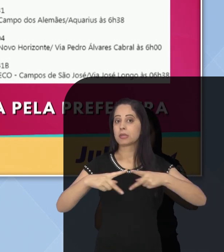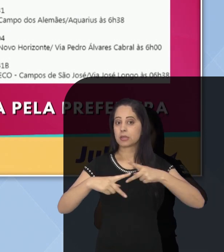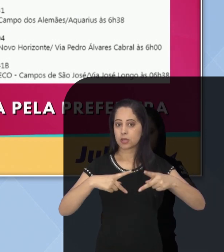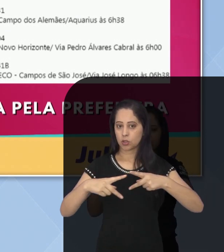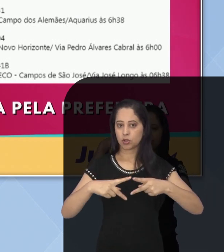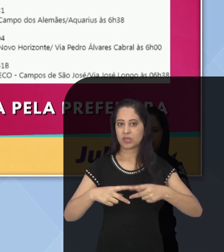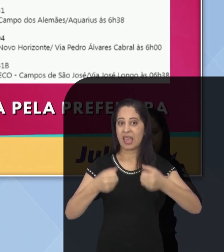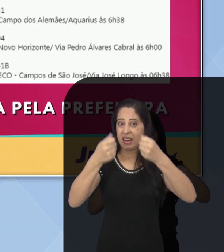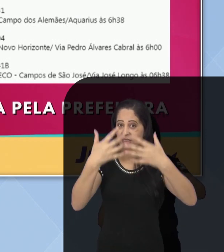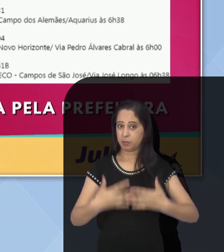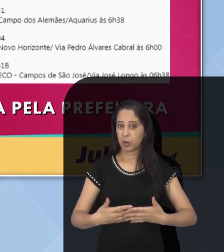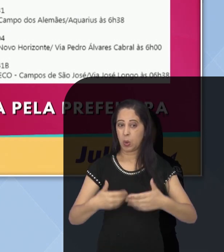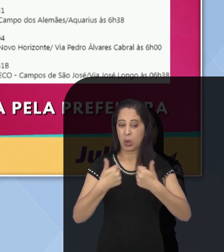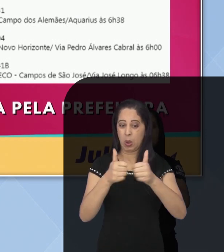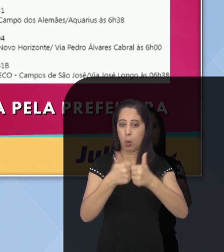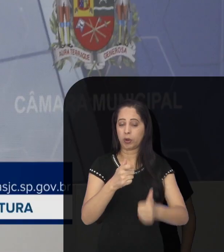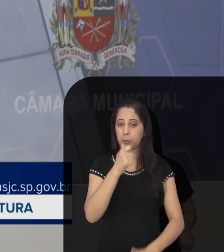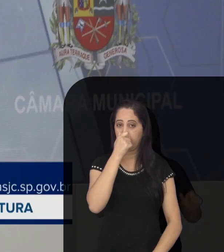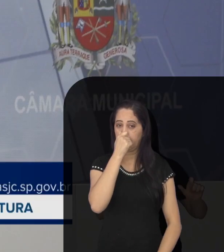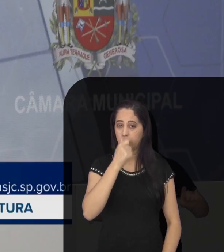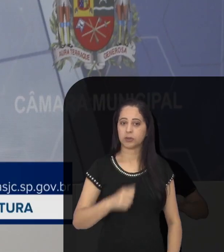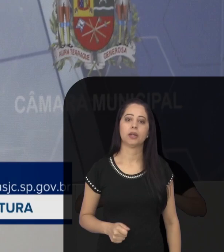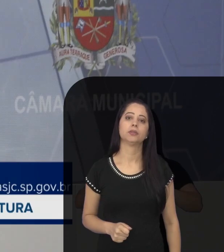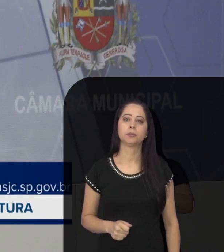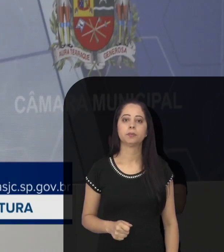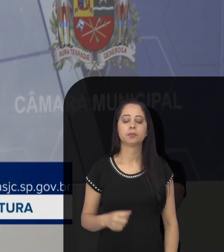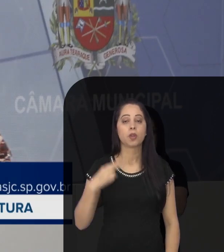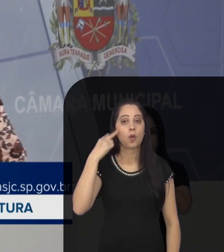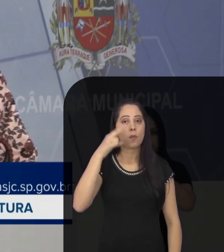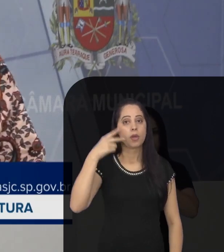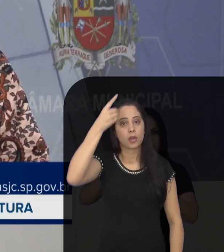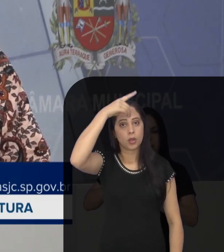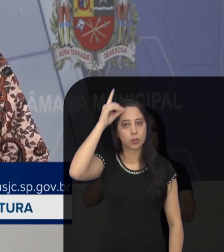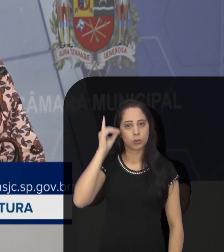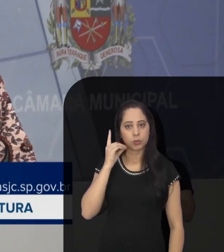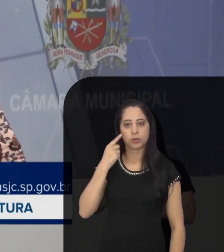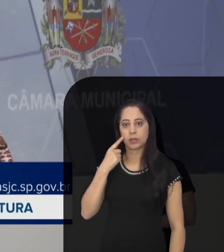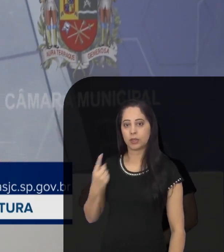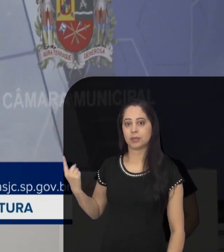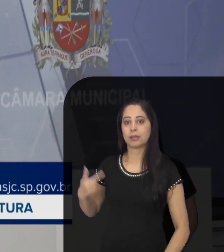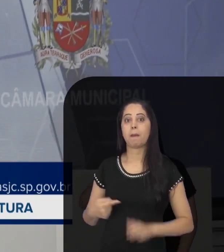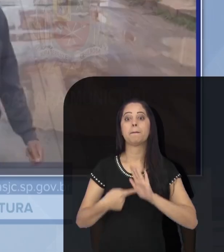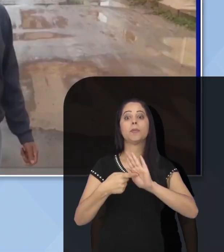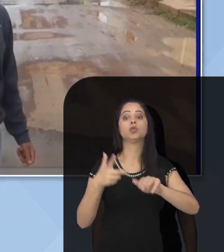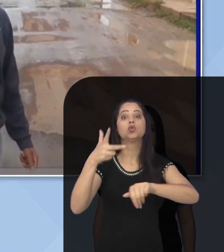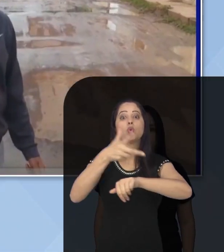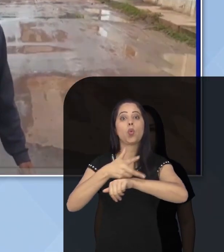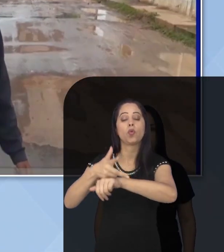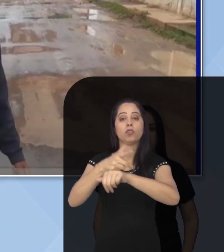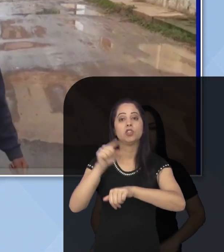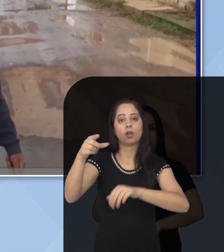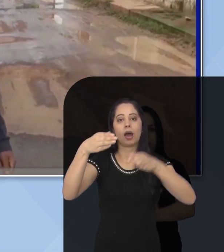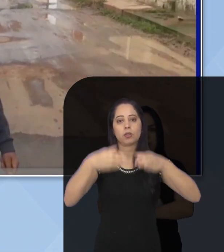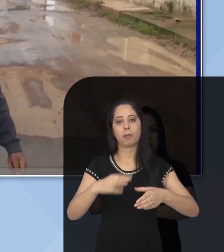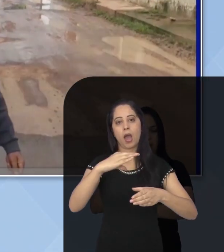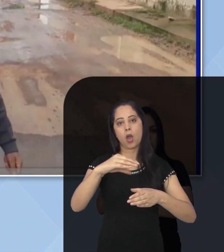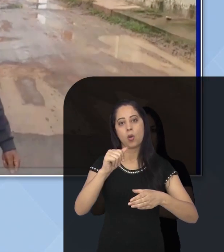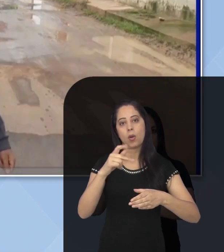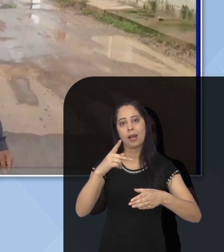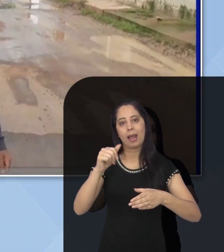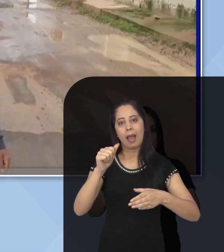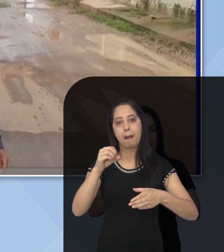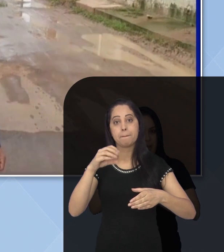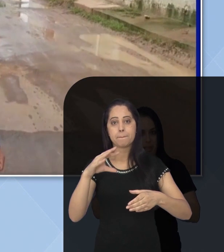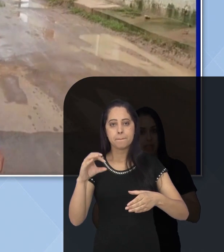superlotação de algumas linhas de ônibus. Também escrita no pinga-fogo, a vereadora Dulce Rita apresentou vídeos de um morador do bairro Capão